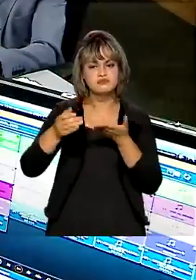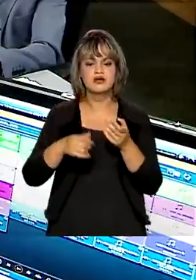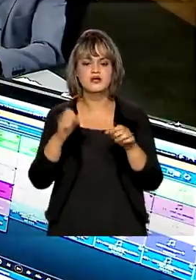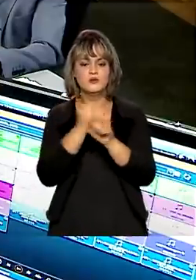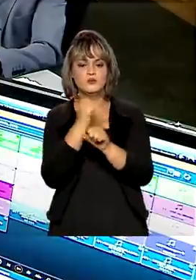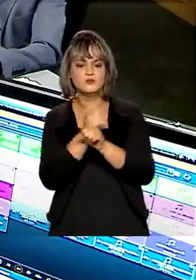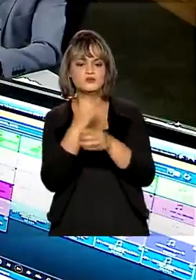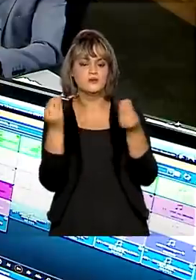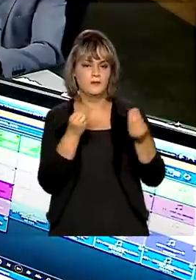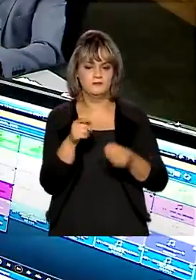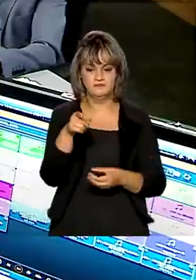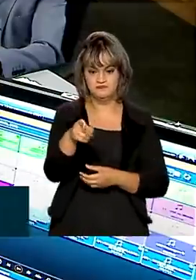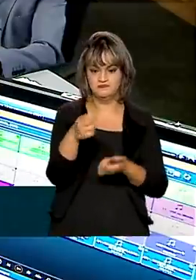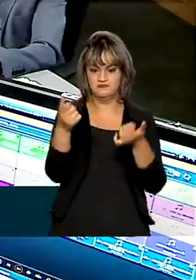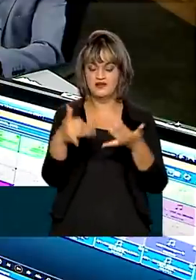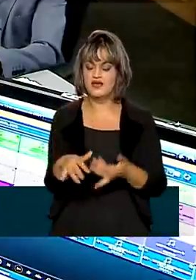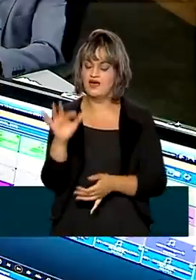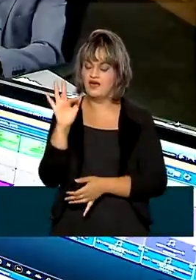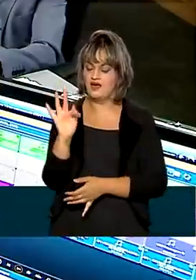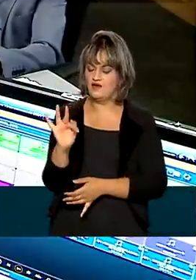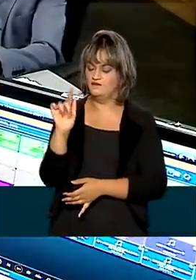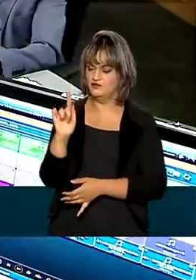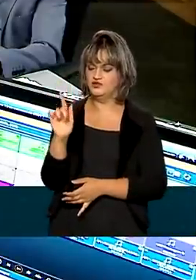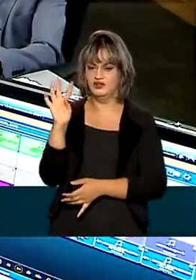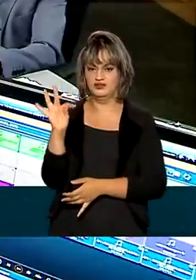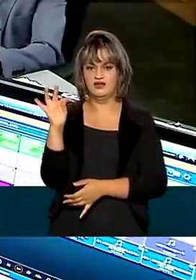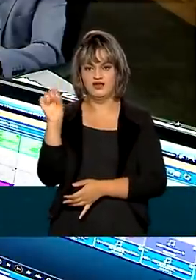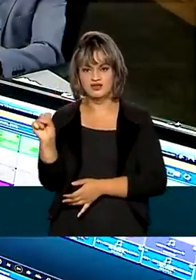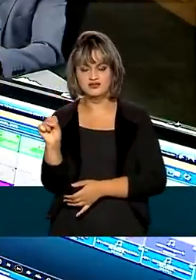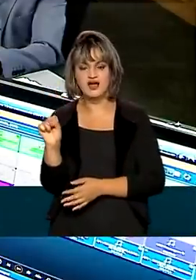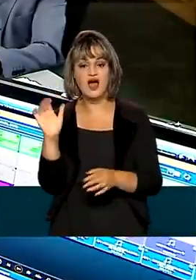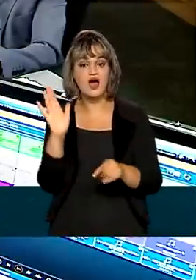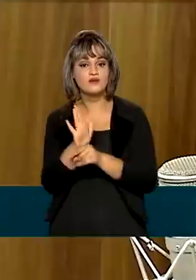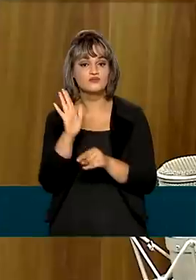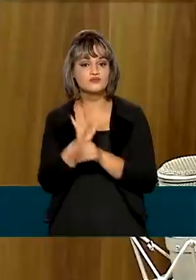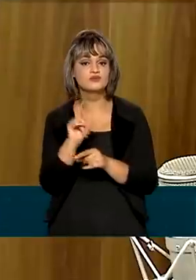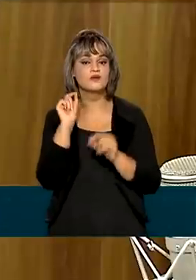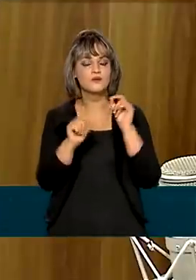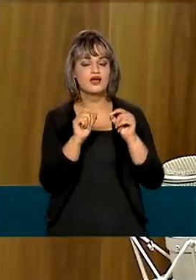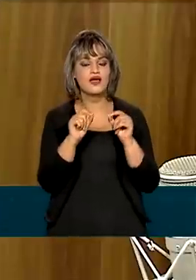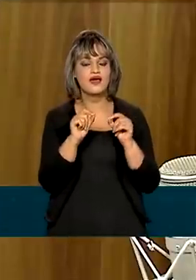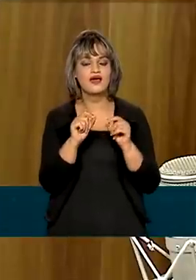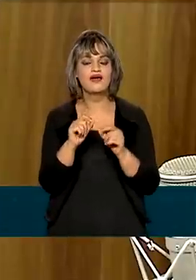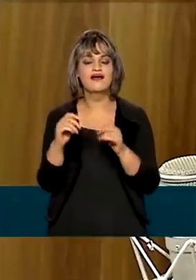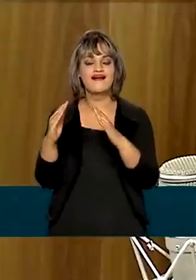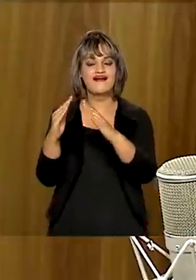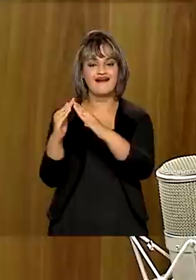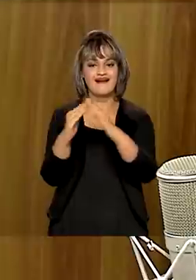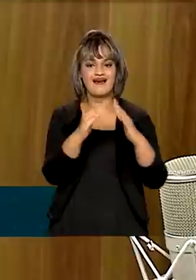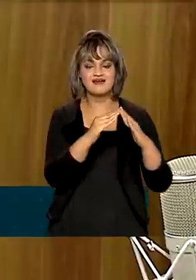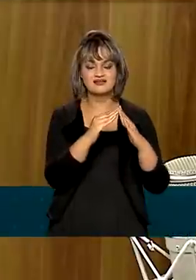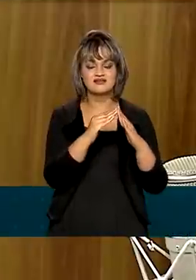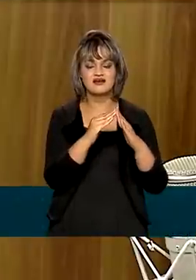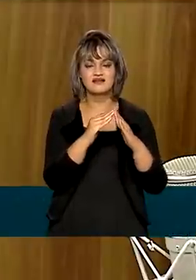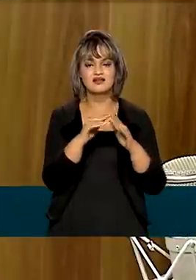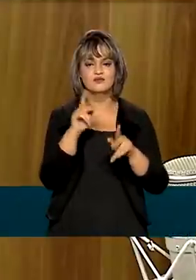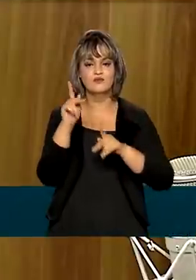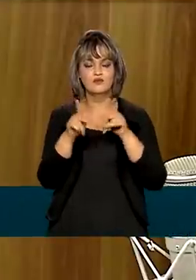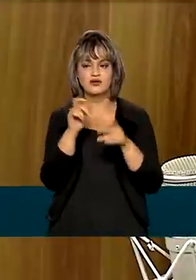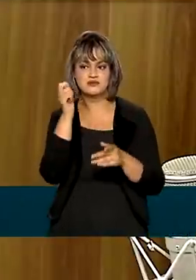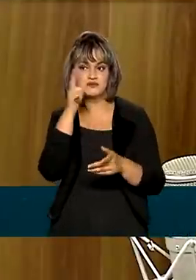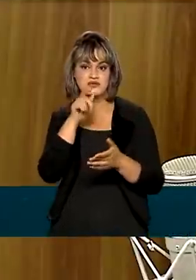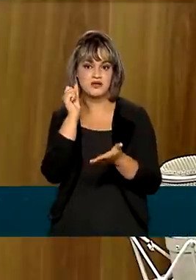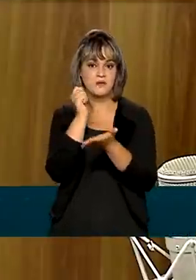O FGTS, ele financia basicamente todas as casas de habitação popular. Além